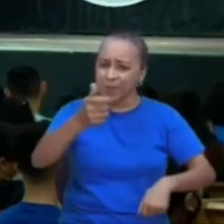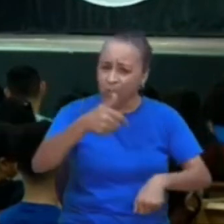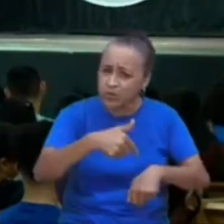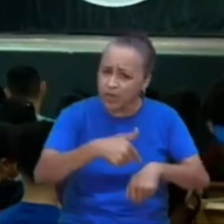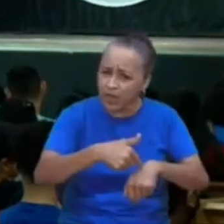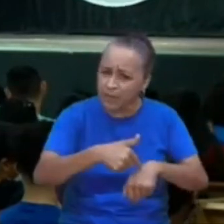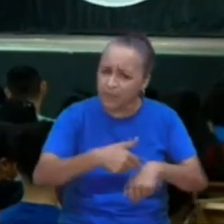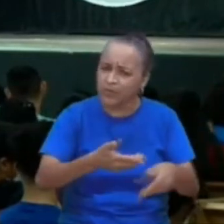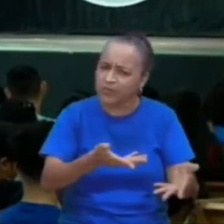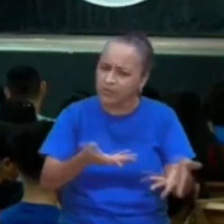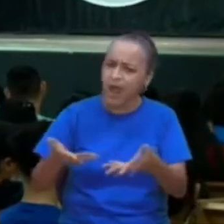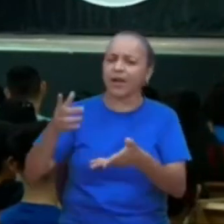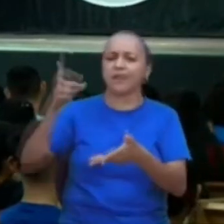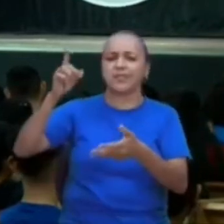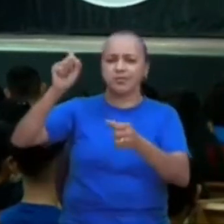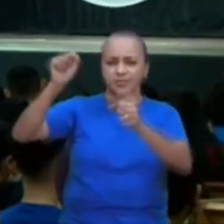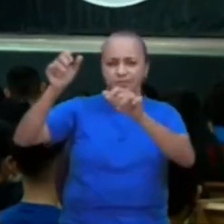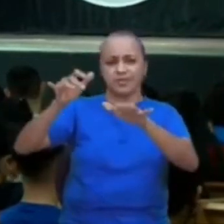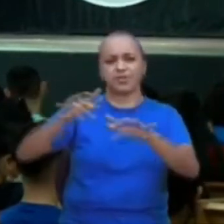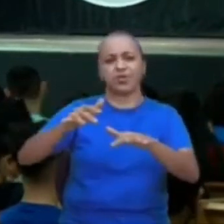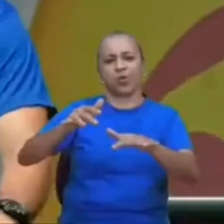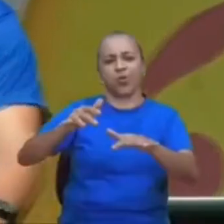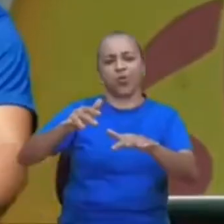traga para Deus, que Deus vai multiplicar,